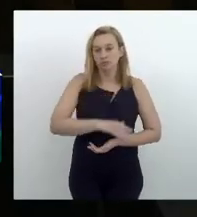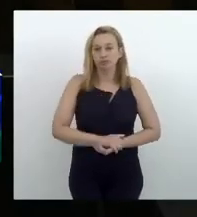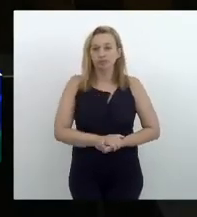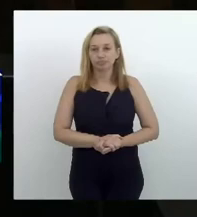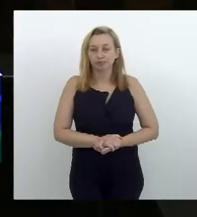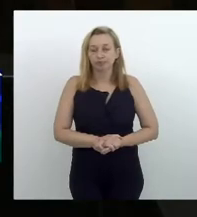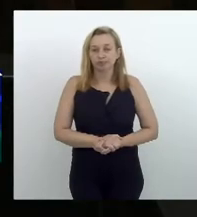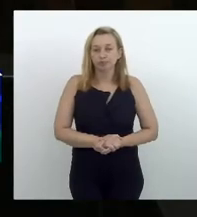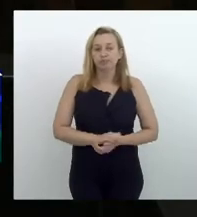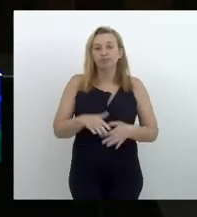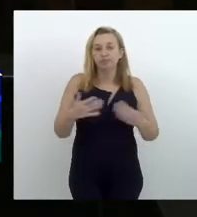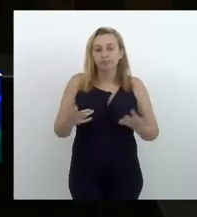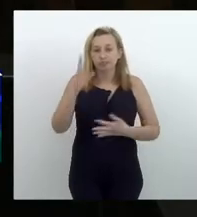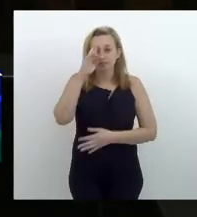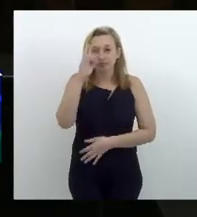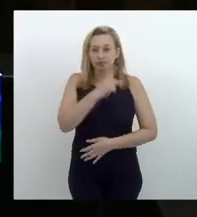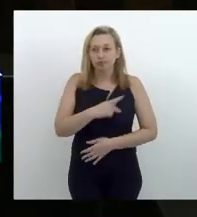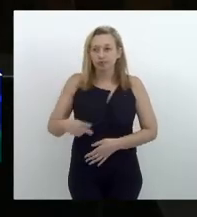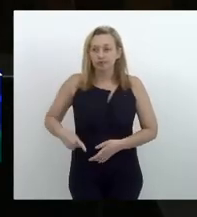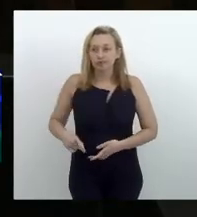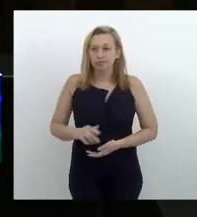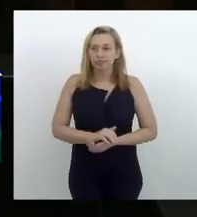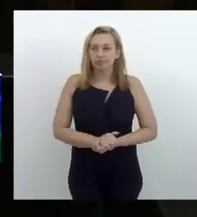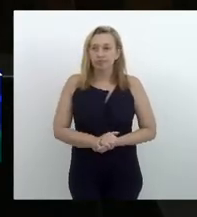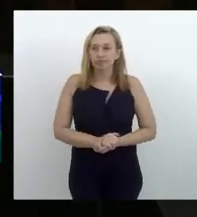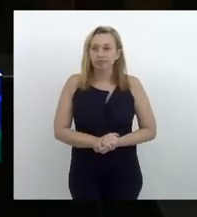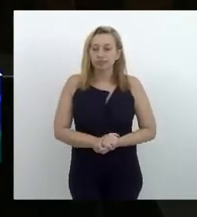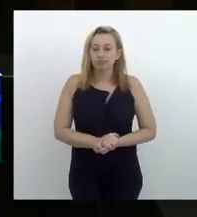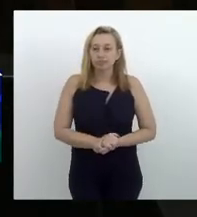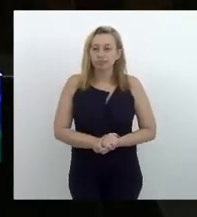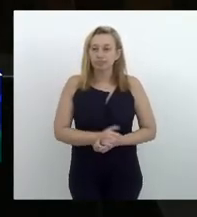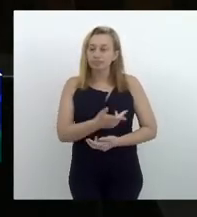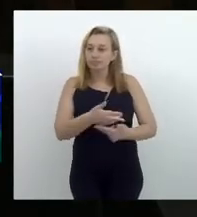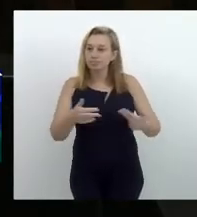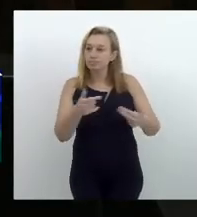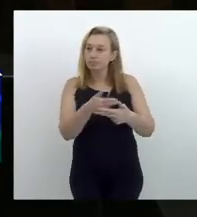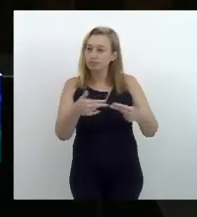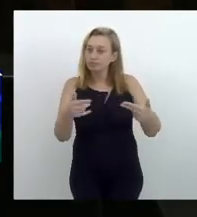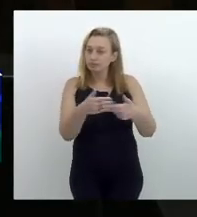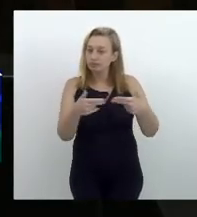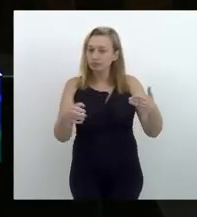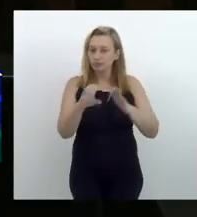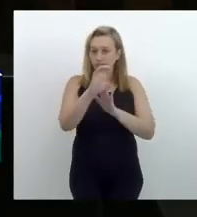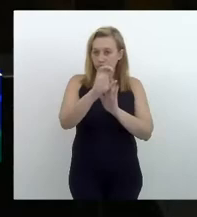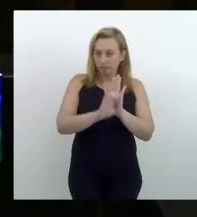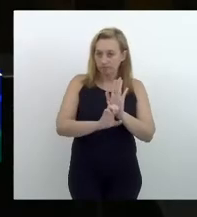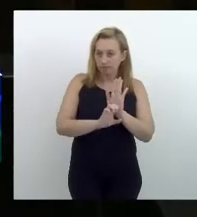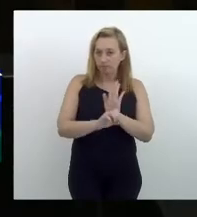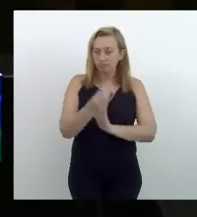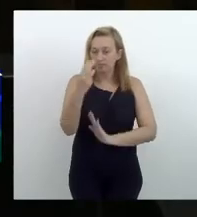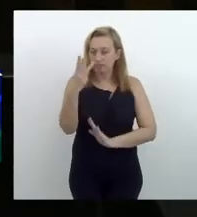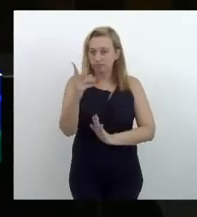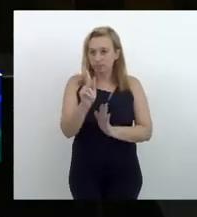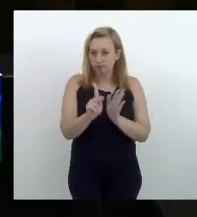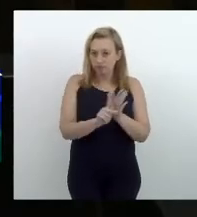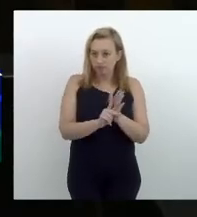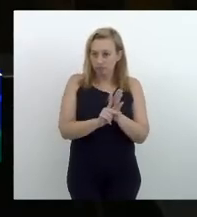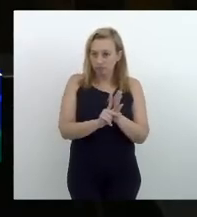E aí, senhor presidente, com centenas e centenas de emendas nos três projetos,